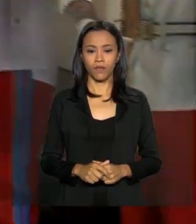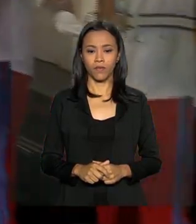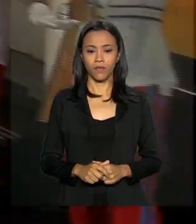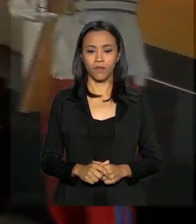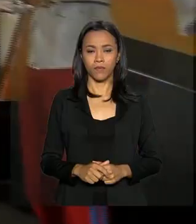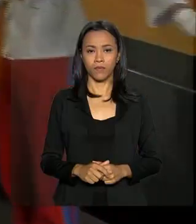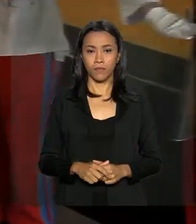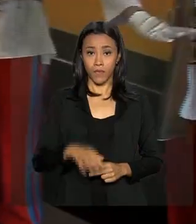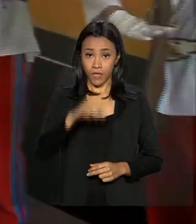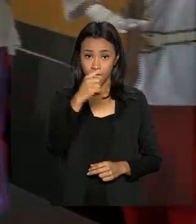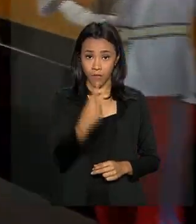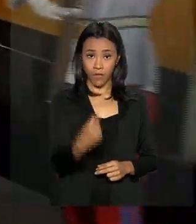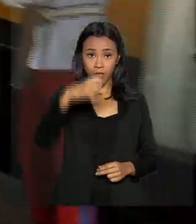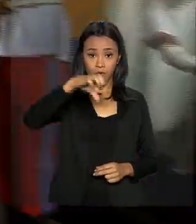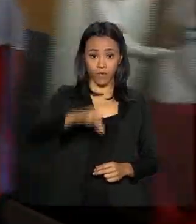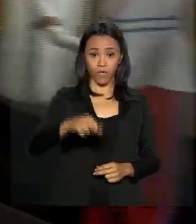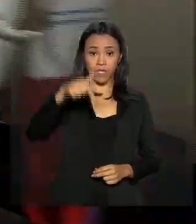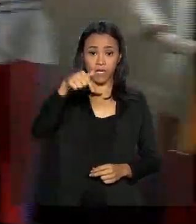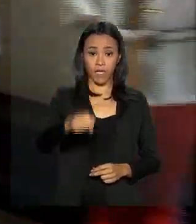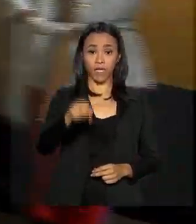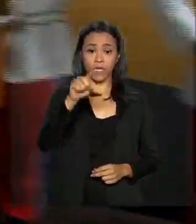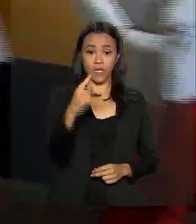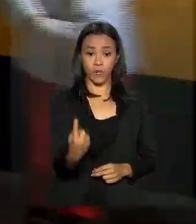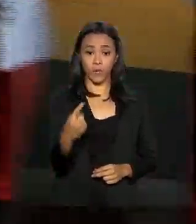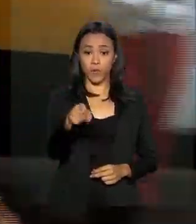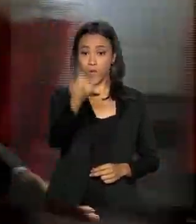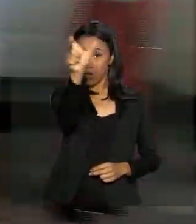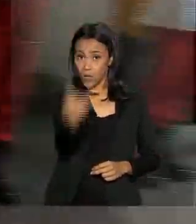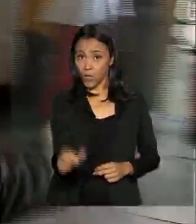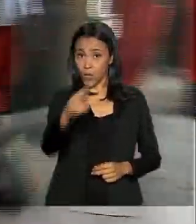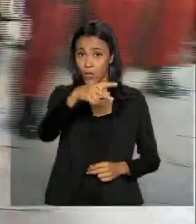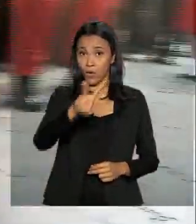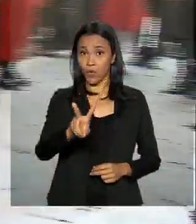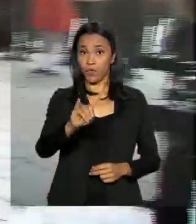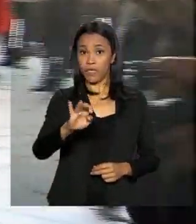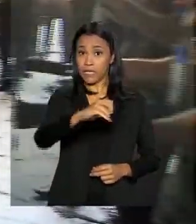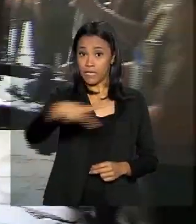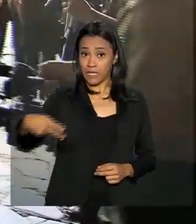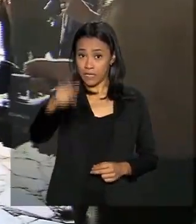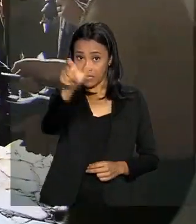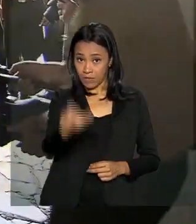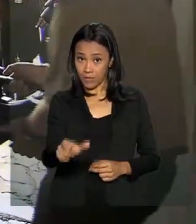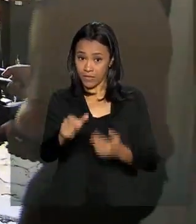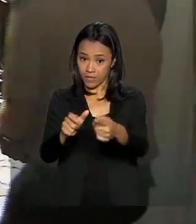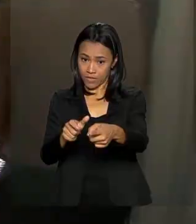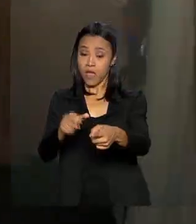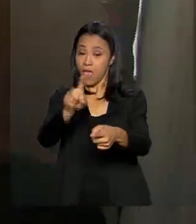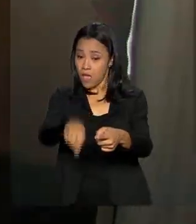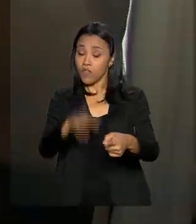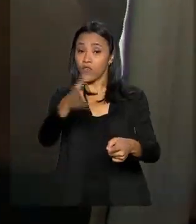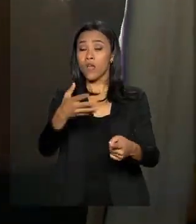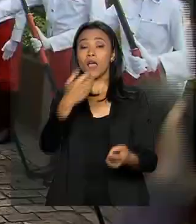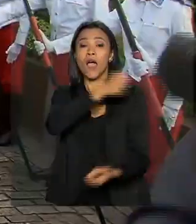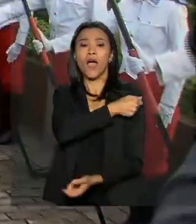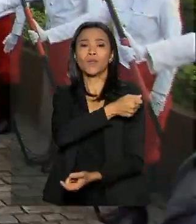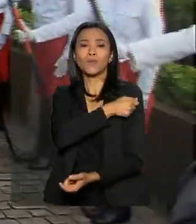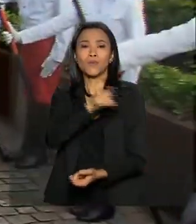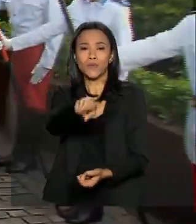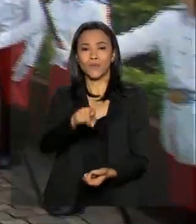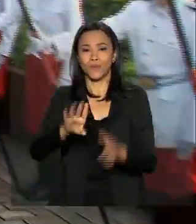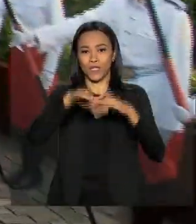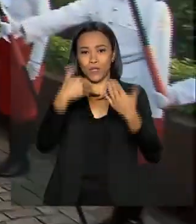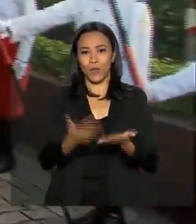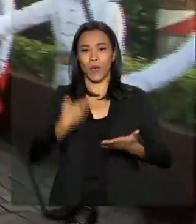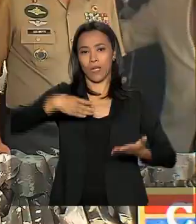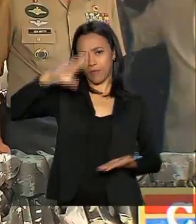Em 1971, o vice-presidente Hamilton Mourão foi aluno do Colégio Militar de Porto Alegre. Quase